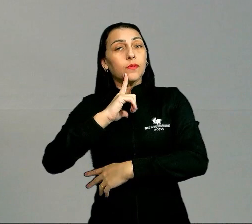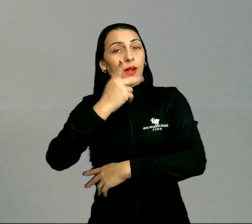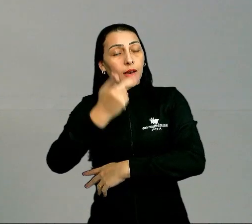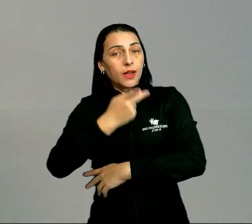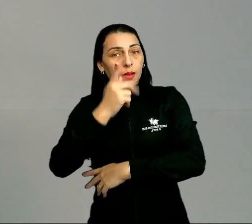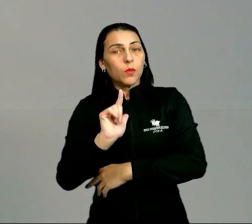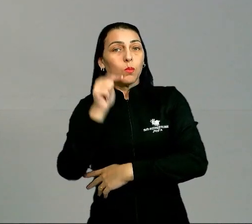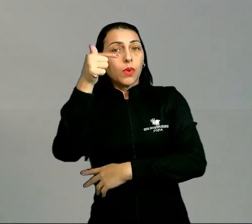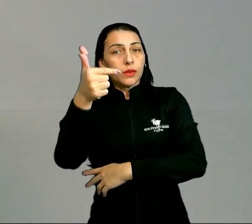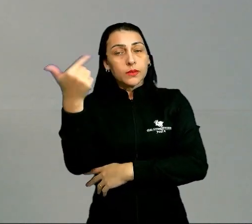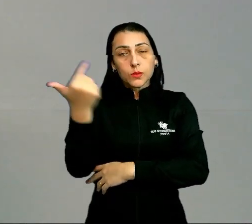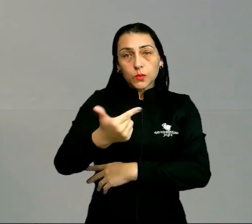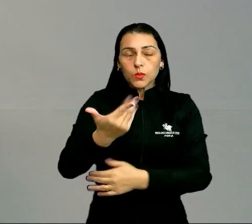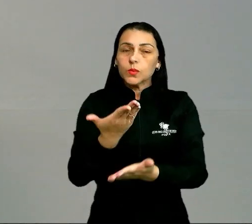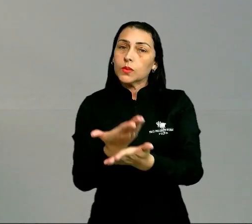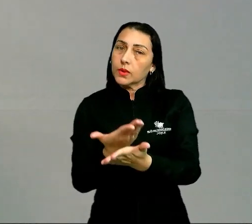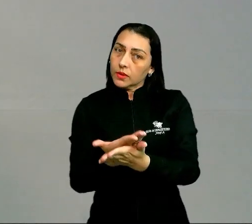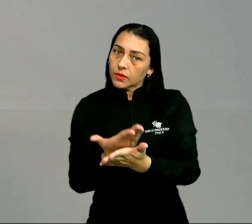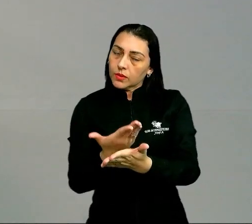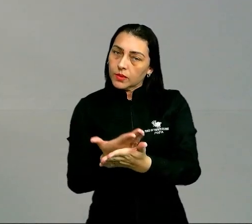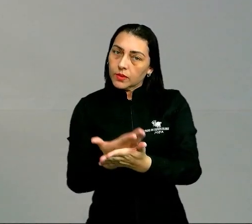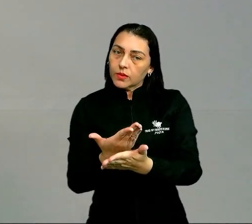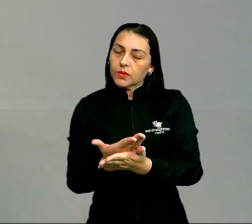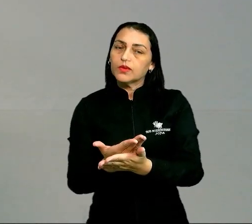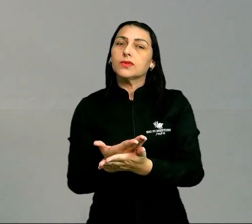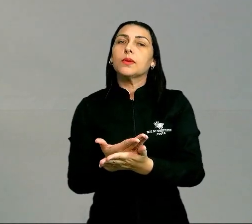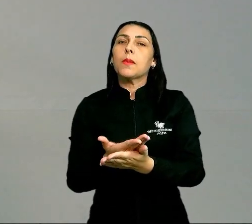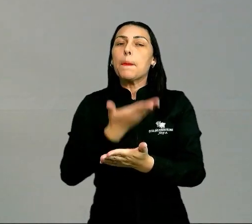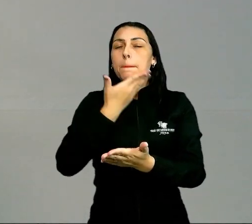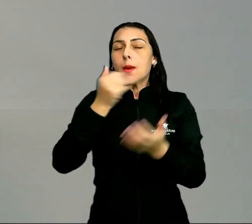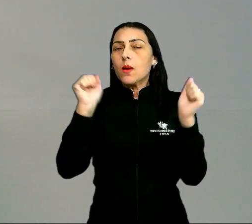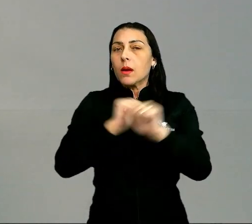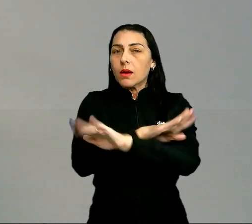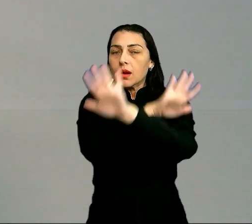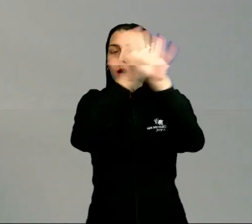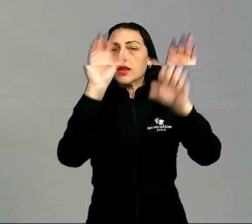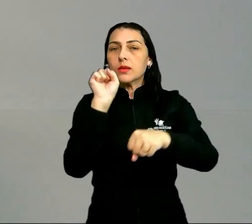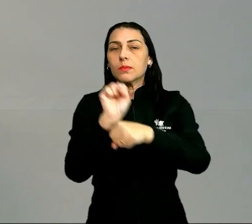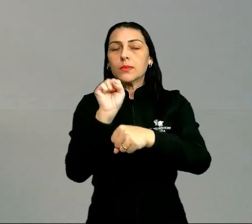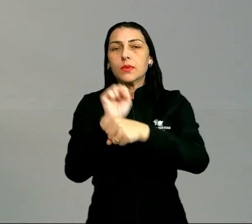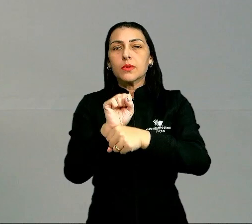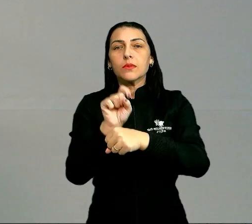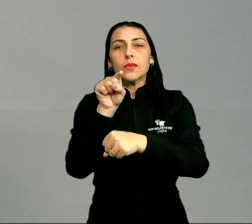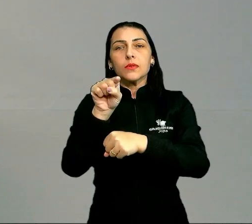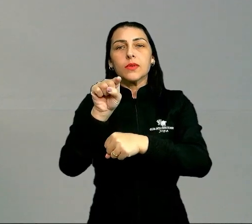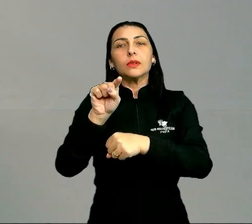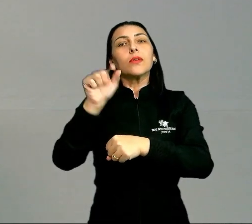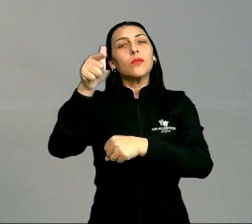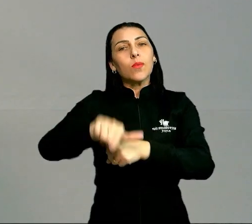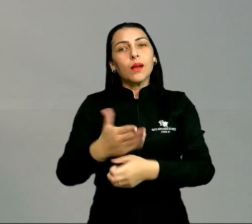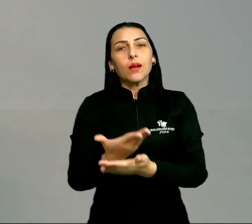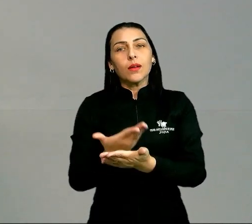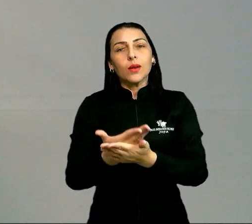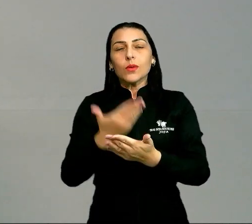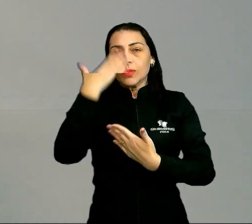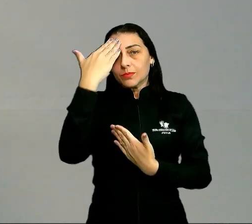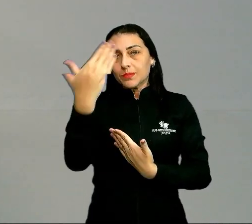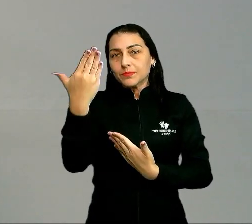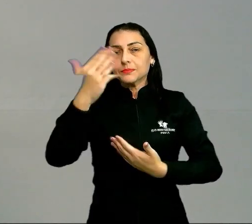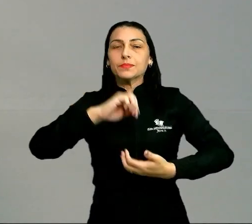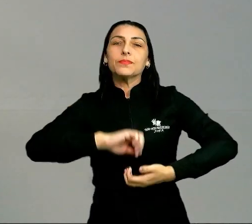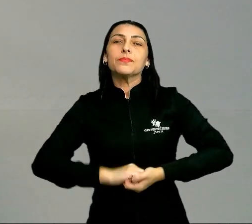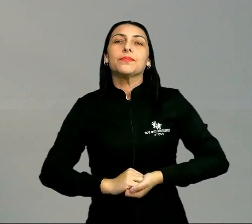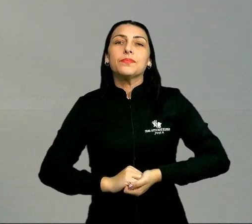falar também, nós vamos ter essa parte 2, e eu espero vocês mais uma aula. Obrigada.